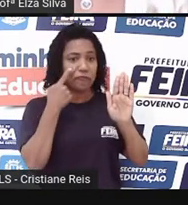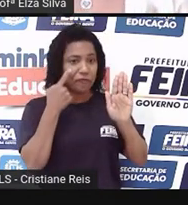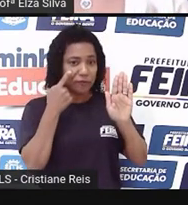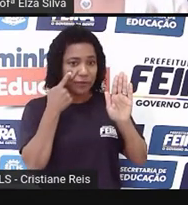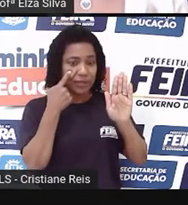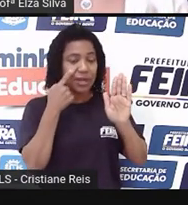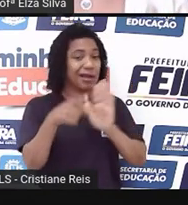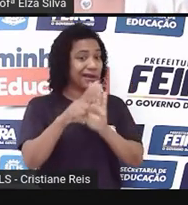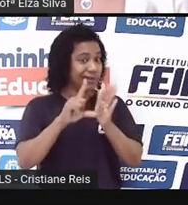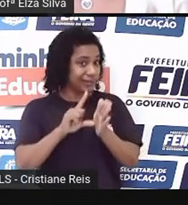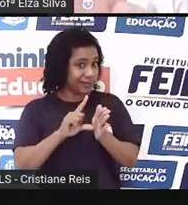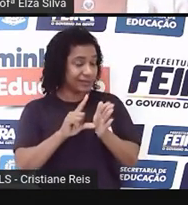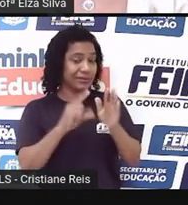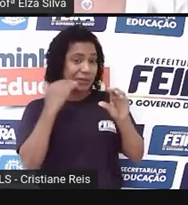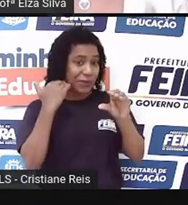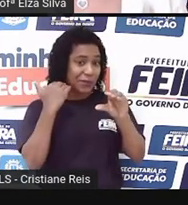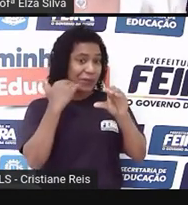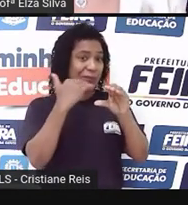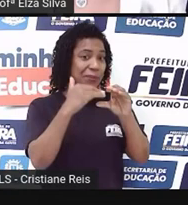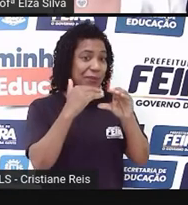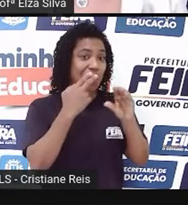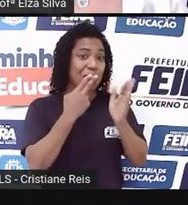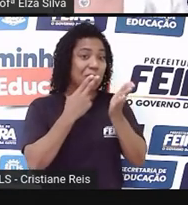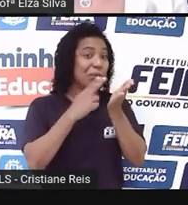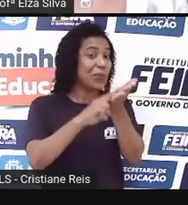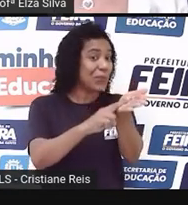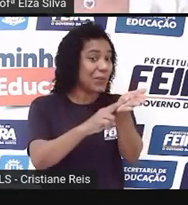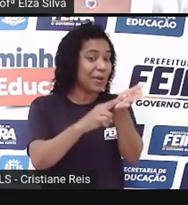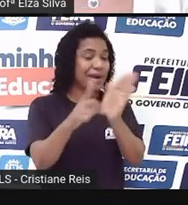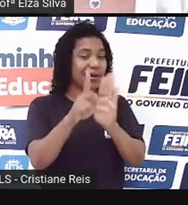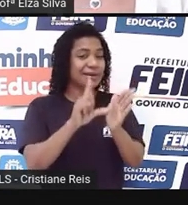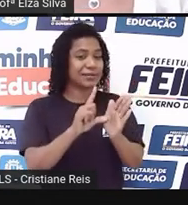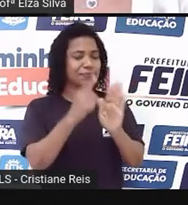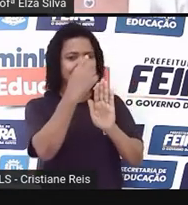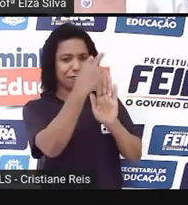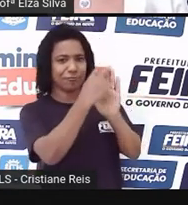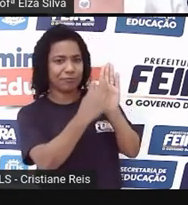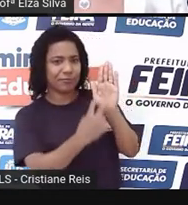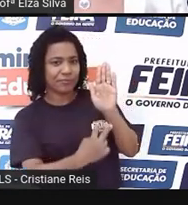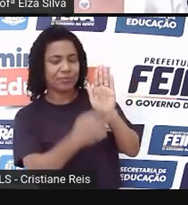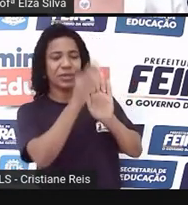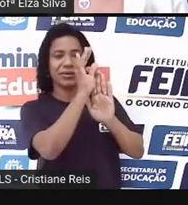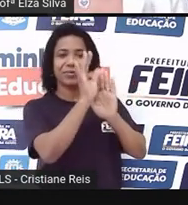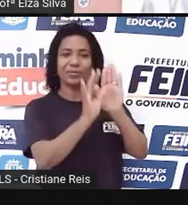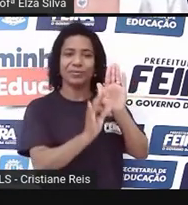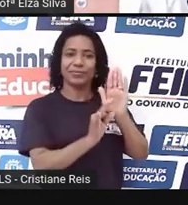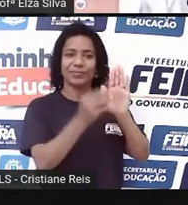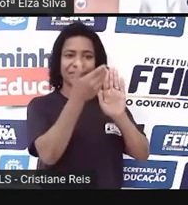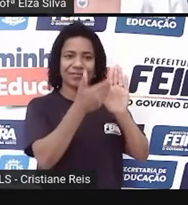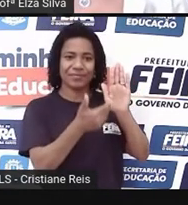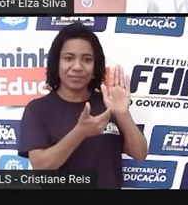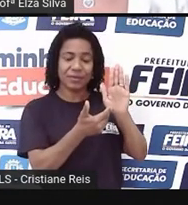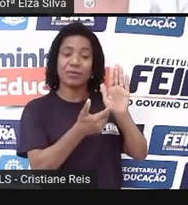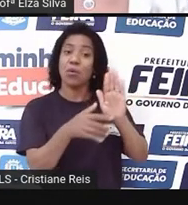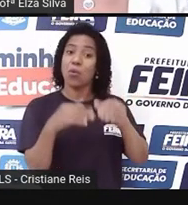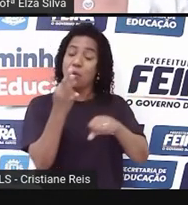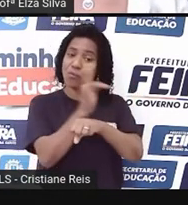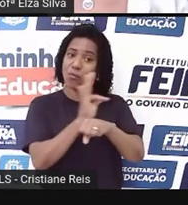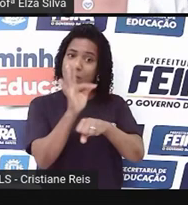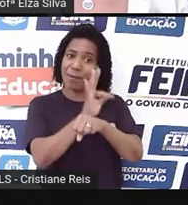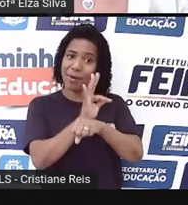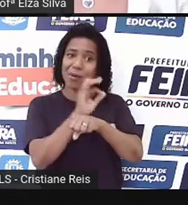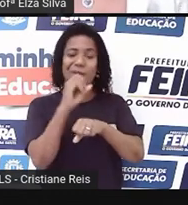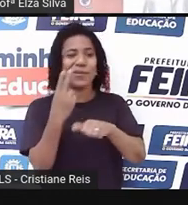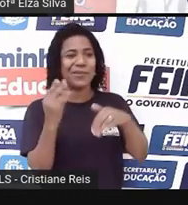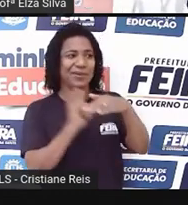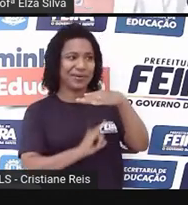enviar o seu texto, faça a correção. observando se o texto foi escrito de maneira formal ou informal.